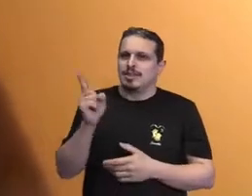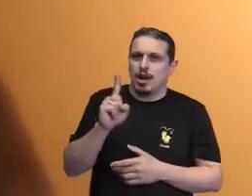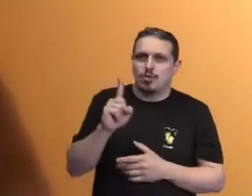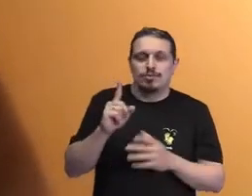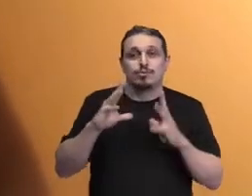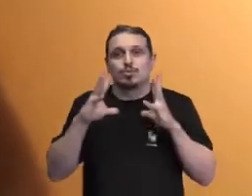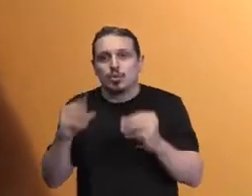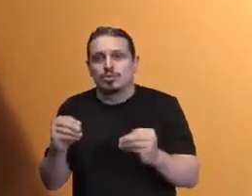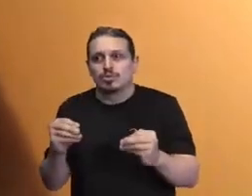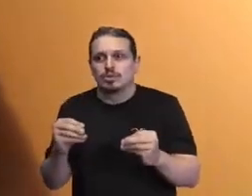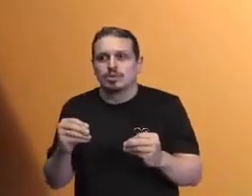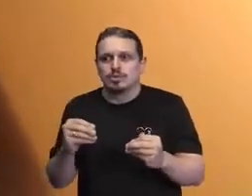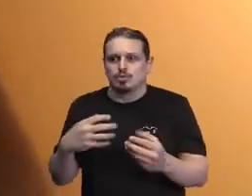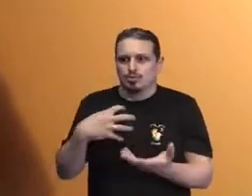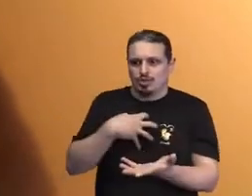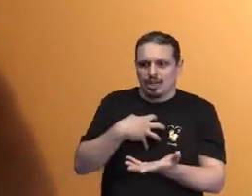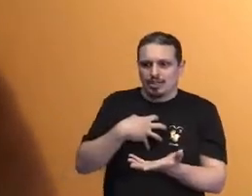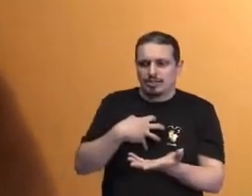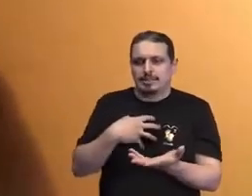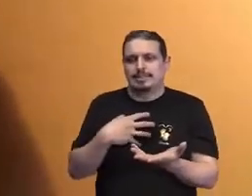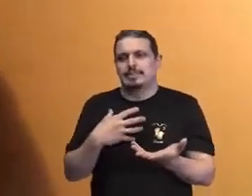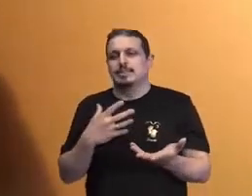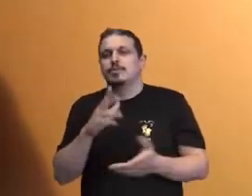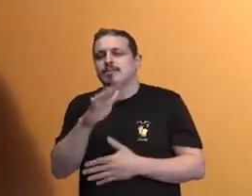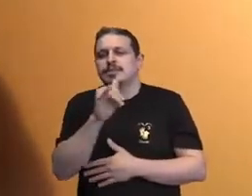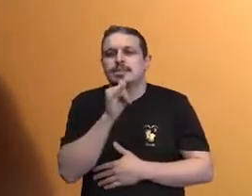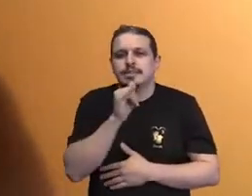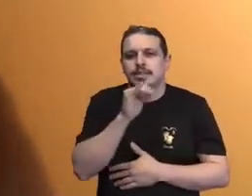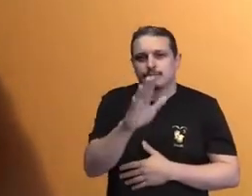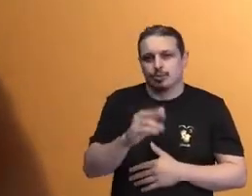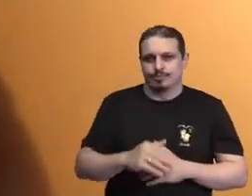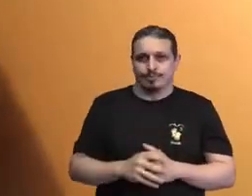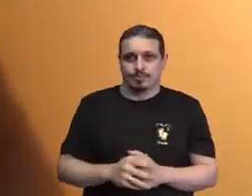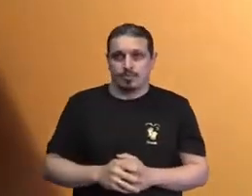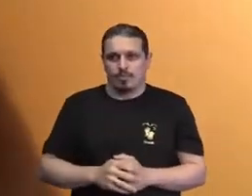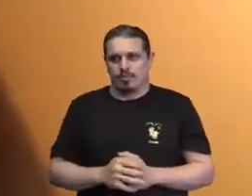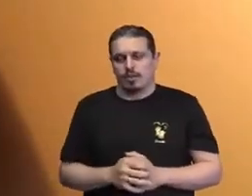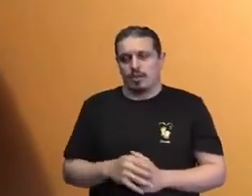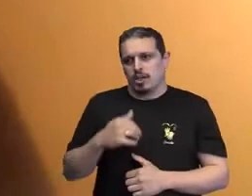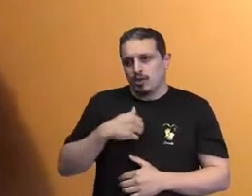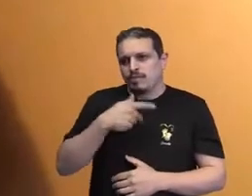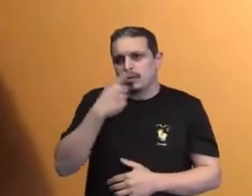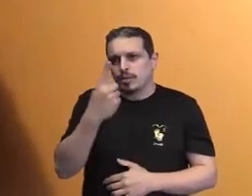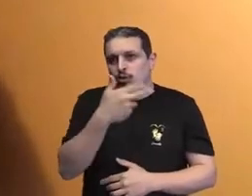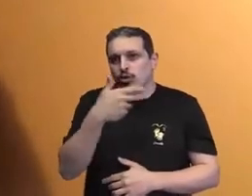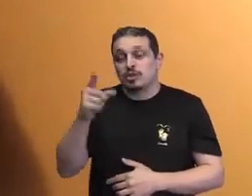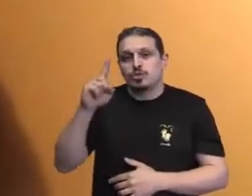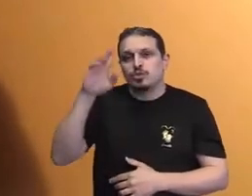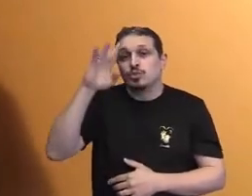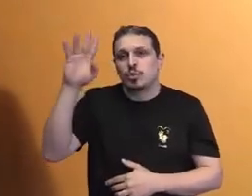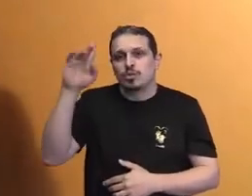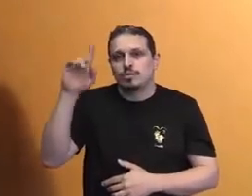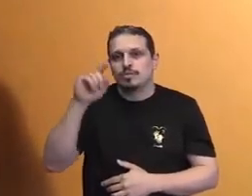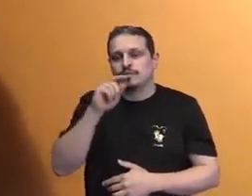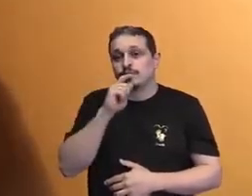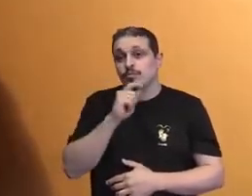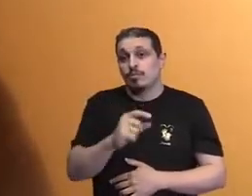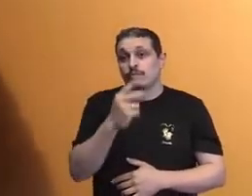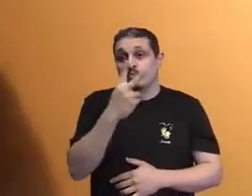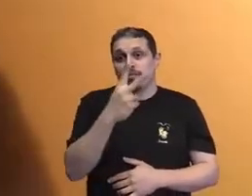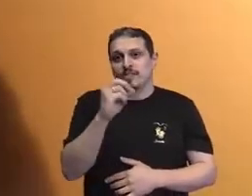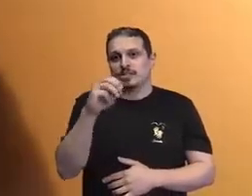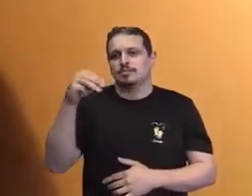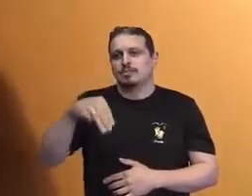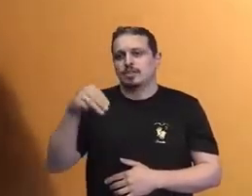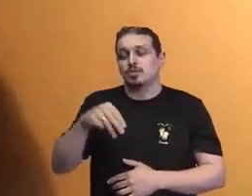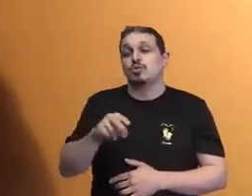mudado. Exemplo concreto. Eu estou aqui fazendo uma reflexão, a farei por 20 minutos, usando tecnologia